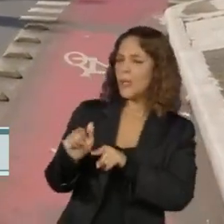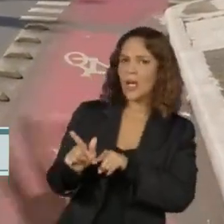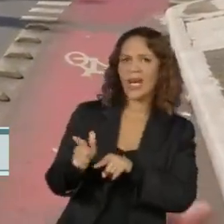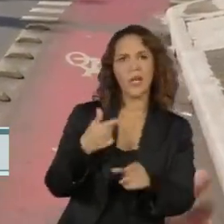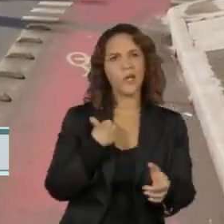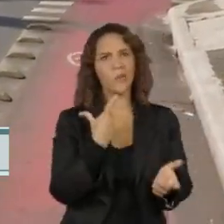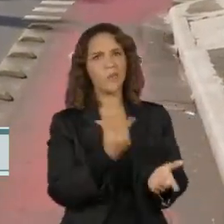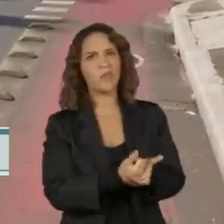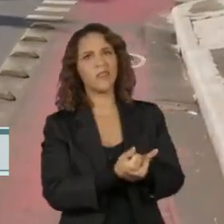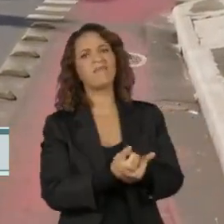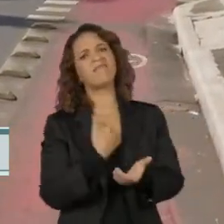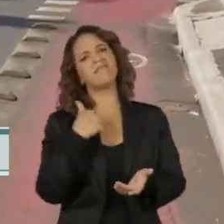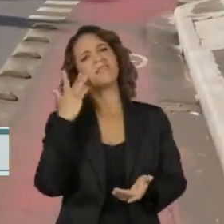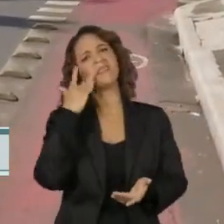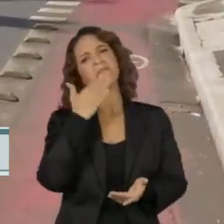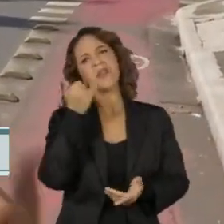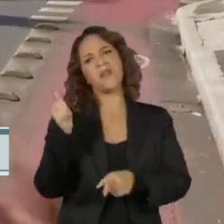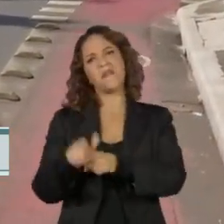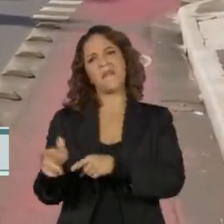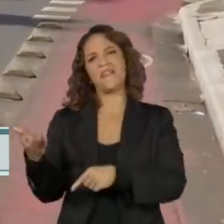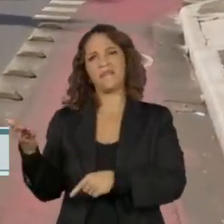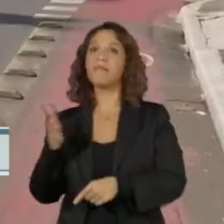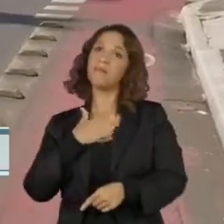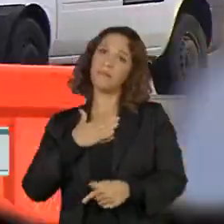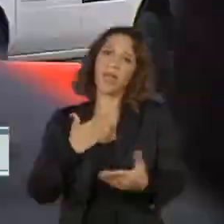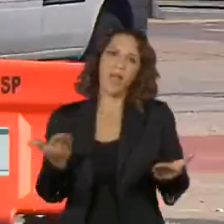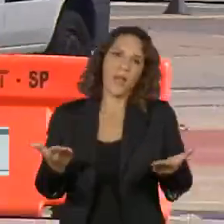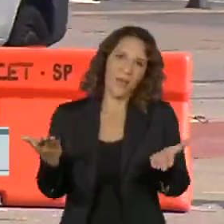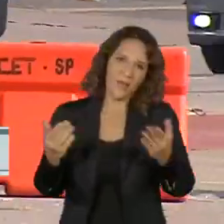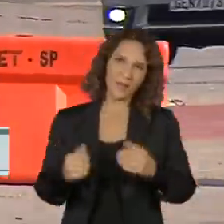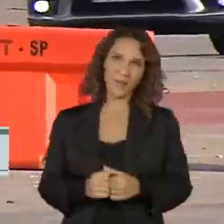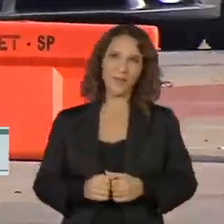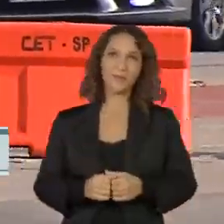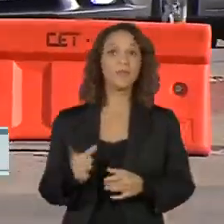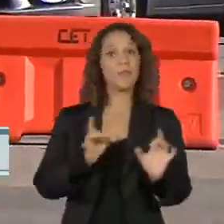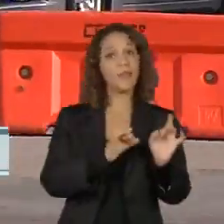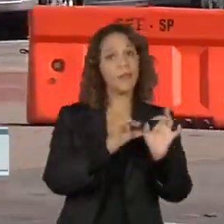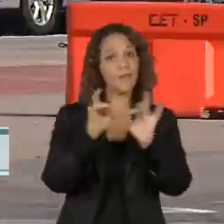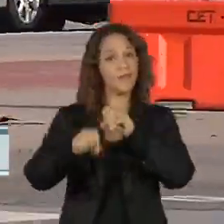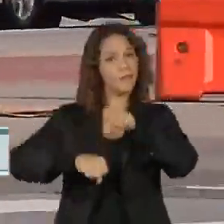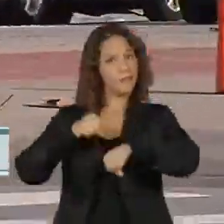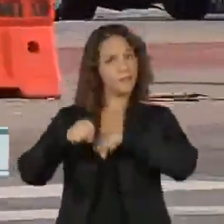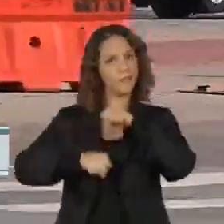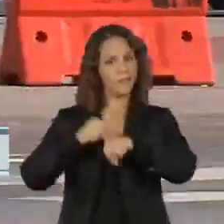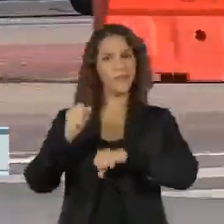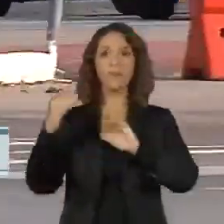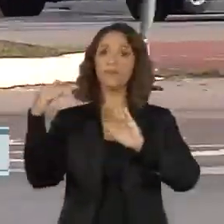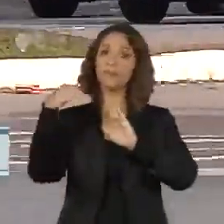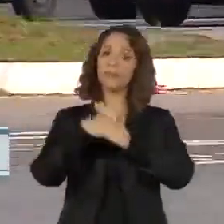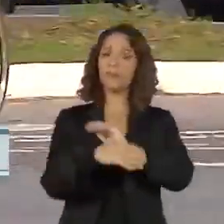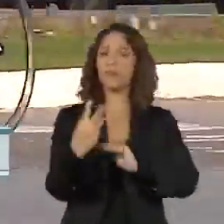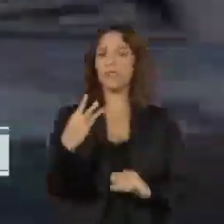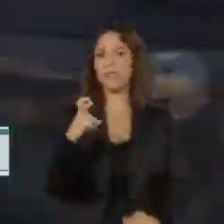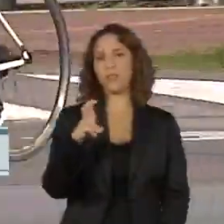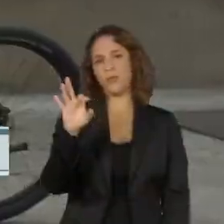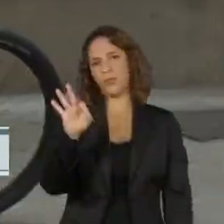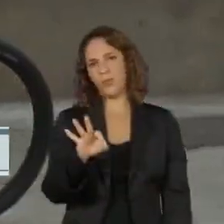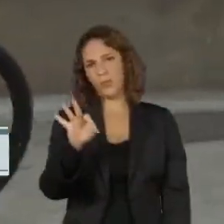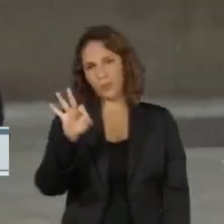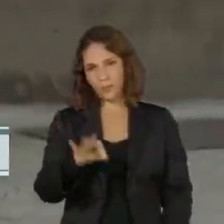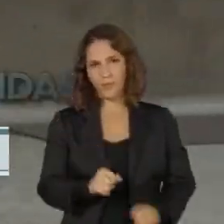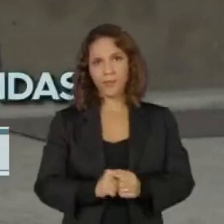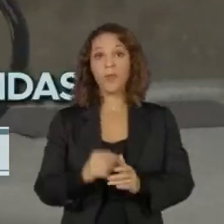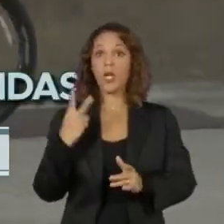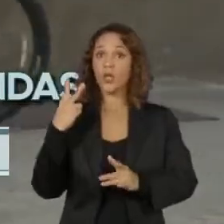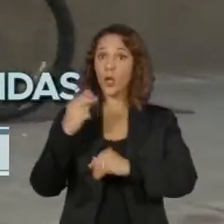comprar, eu acho que vale mais a pena alugar, para mim, nesse momento. A venda de bicicletas teve queda de 35%. Depois